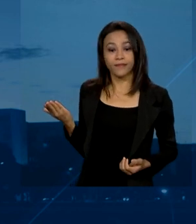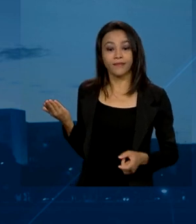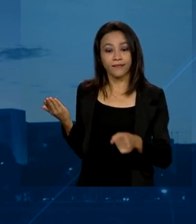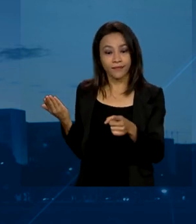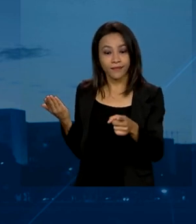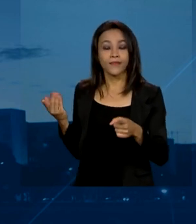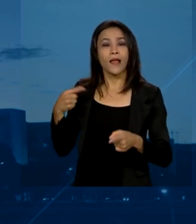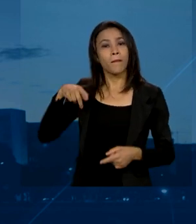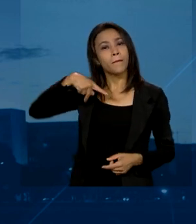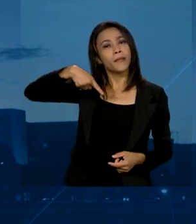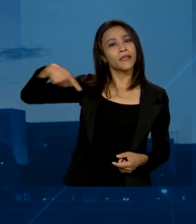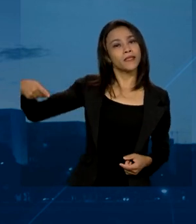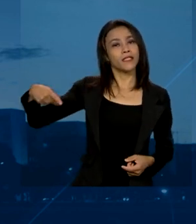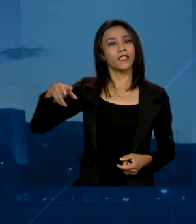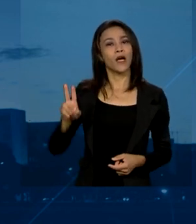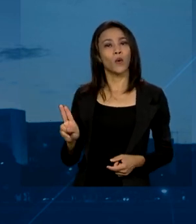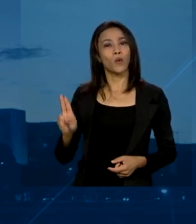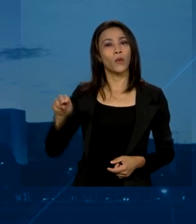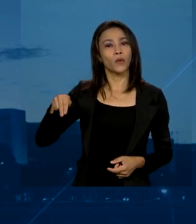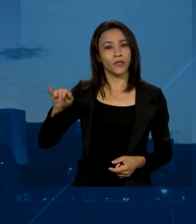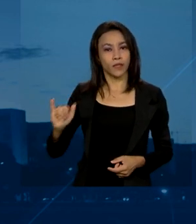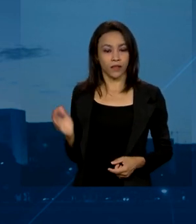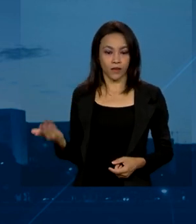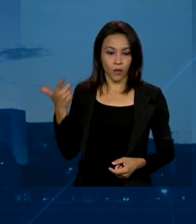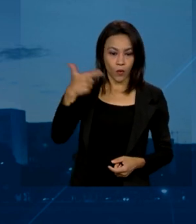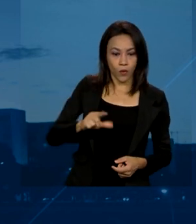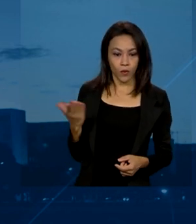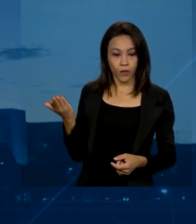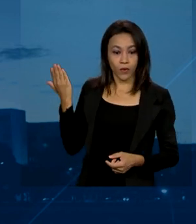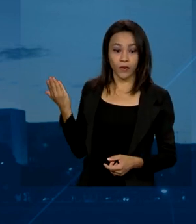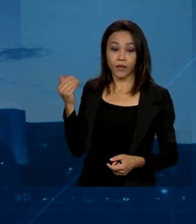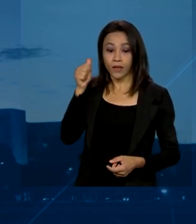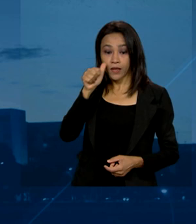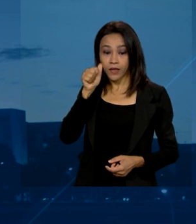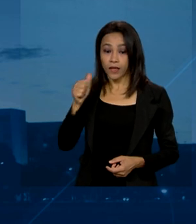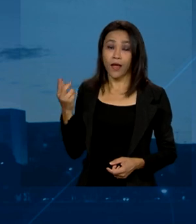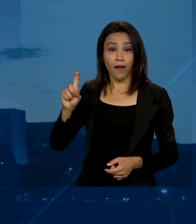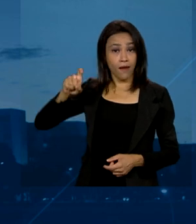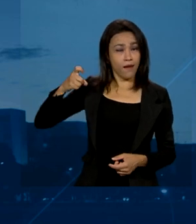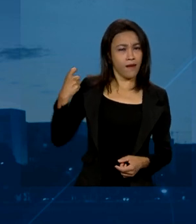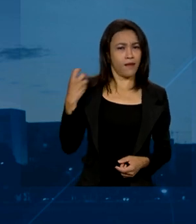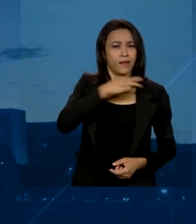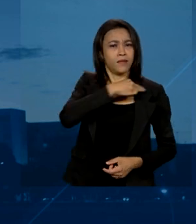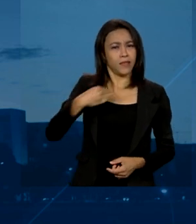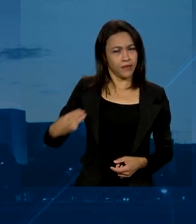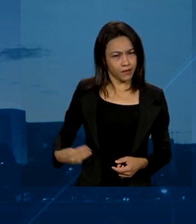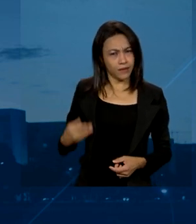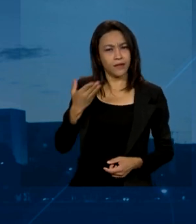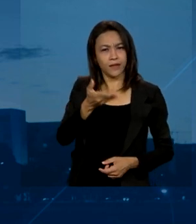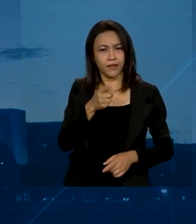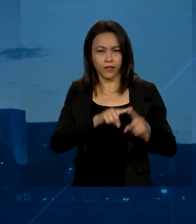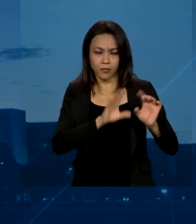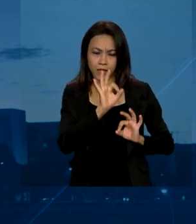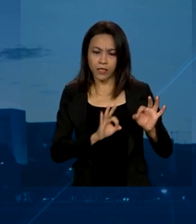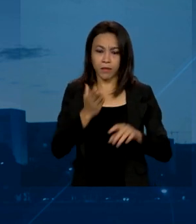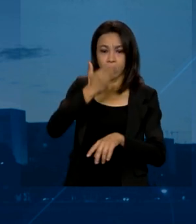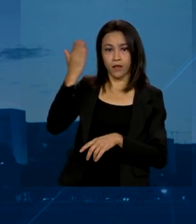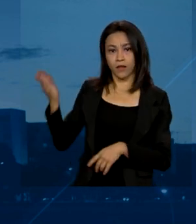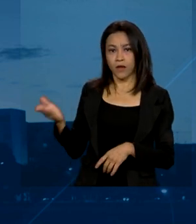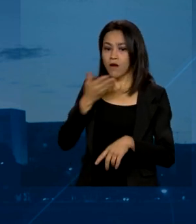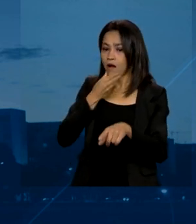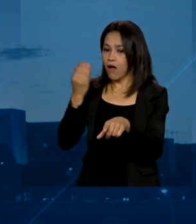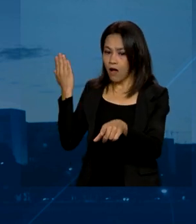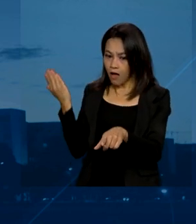Brelaz, presidente da UNE. Na infraestrutura, Miriam Belchior, ex-ministra do Planejamento, e Alexandre Silveira,